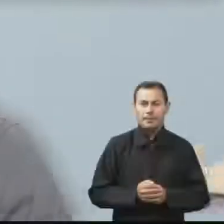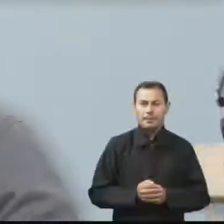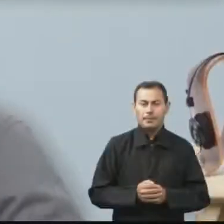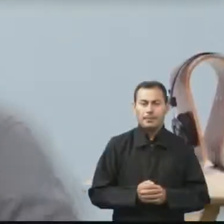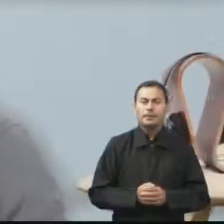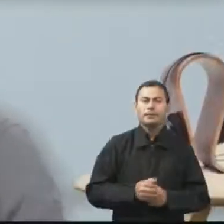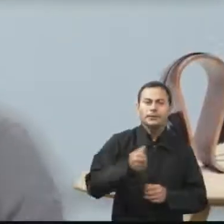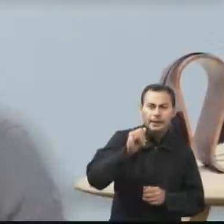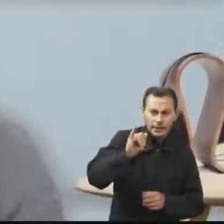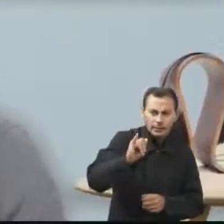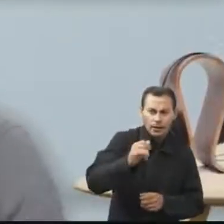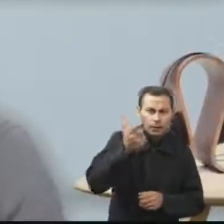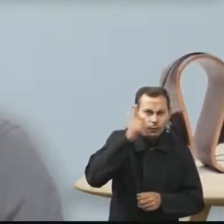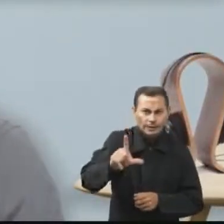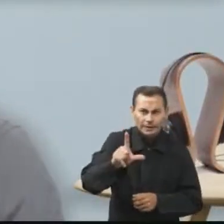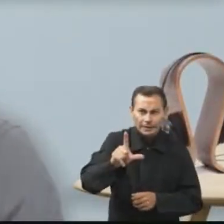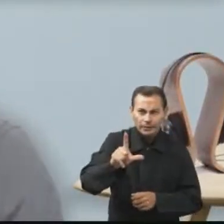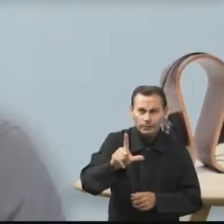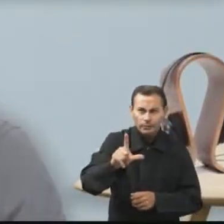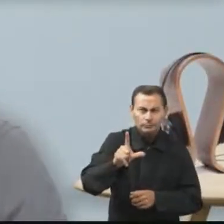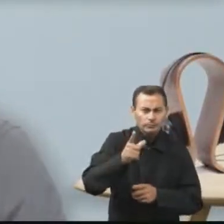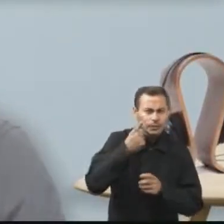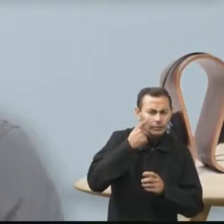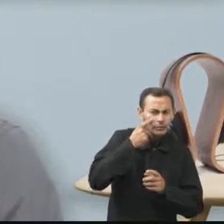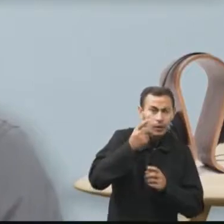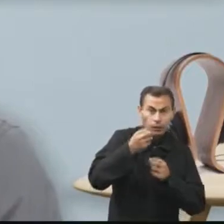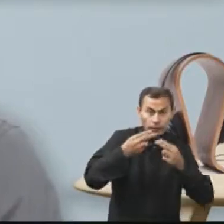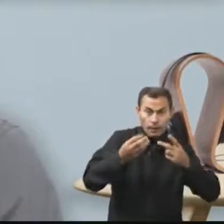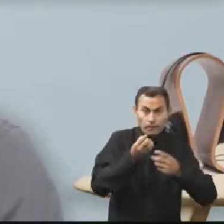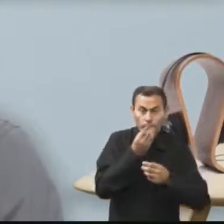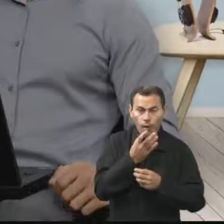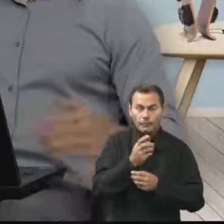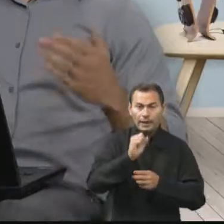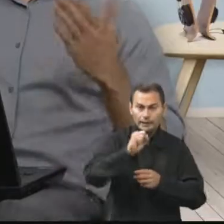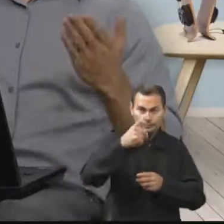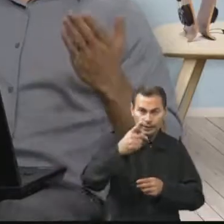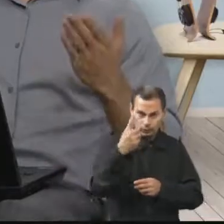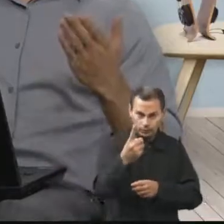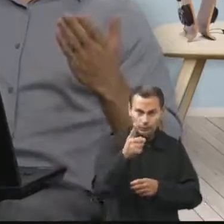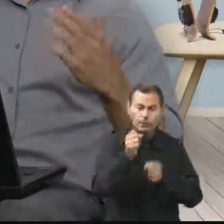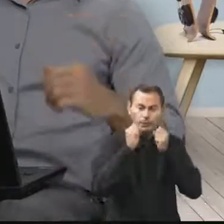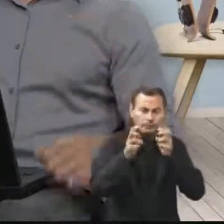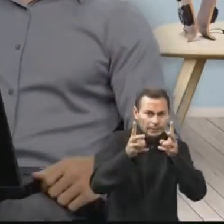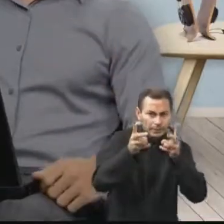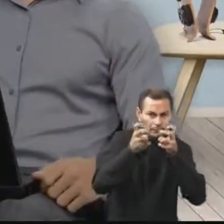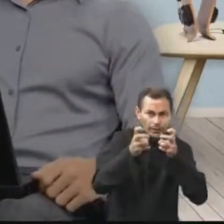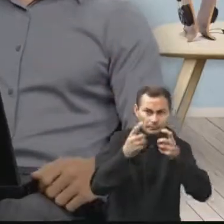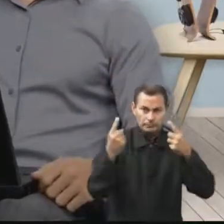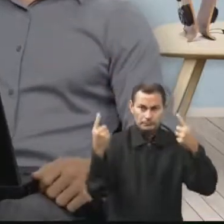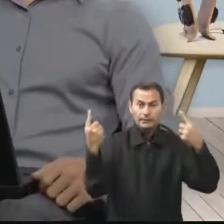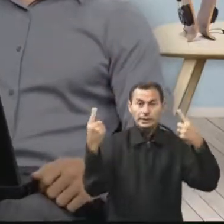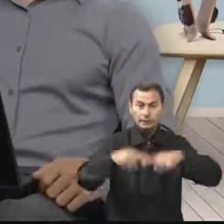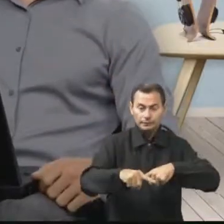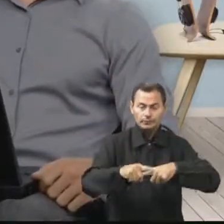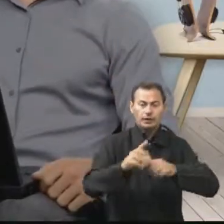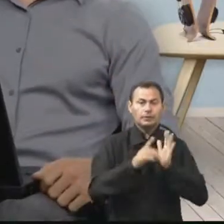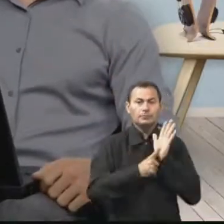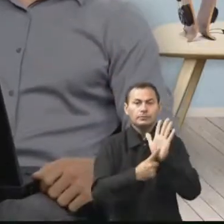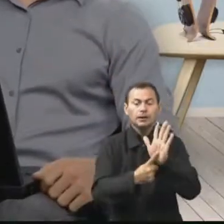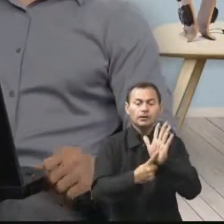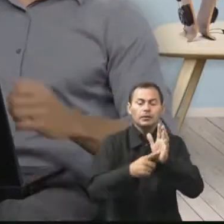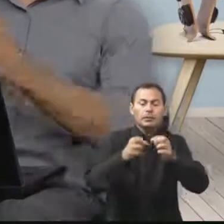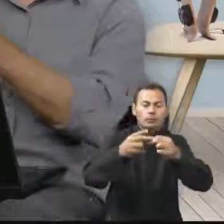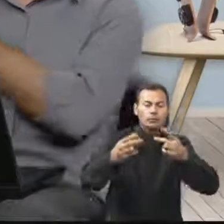E aí, conseguiu encontrar uma solução satisfatória para a SP1? Como você pôde notar, o desafio apresentado tem como base